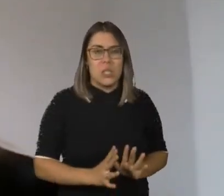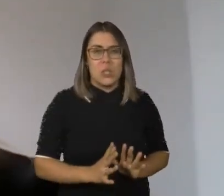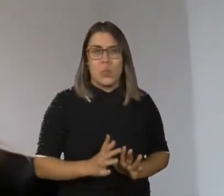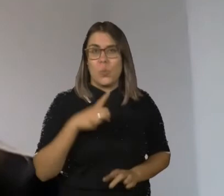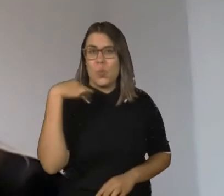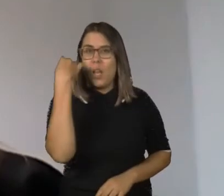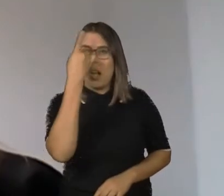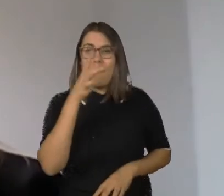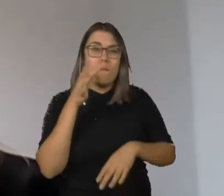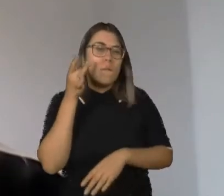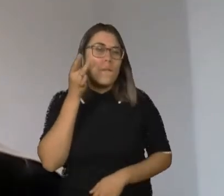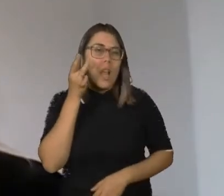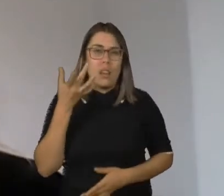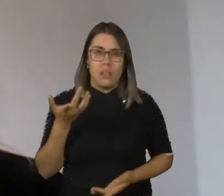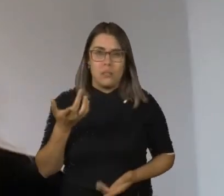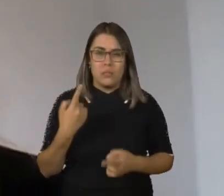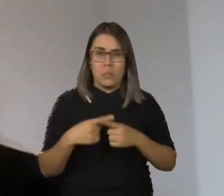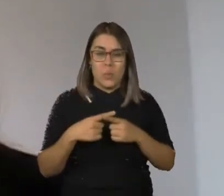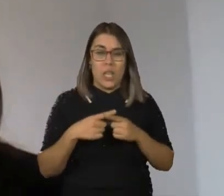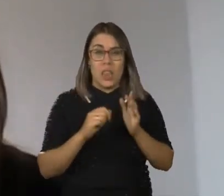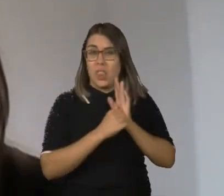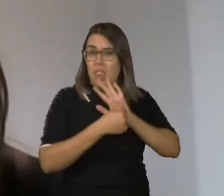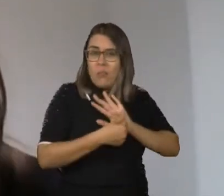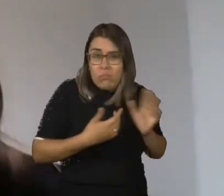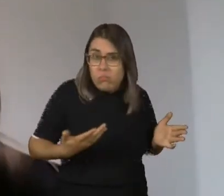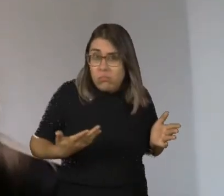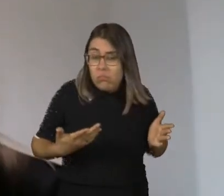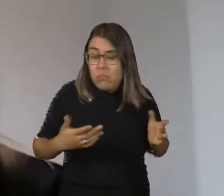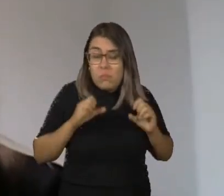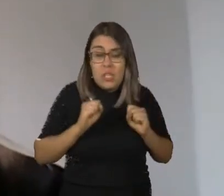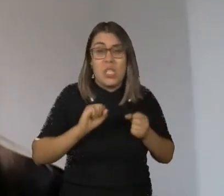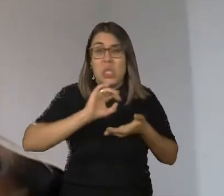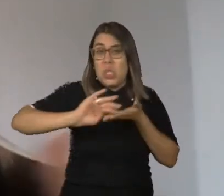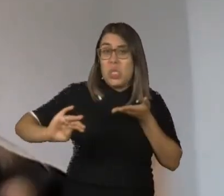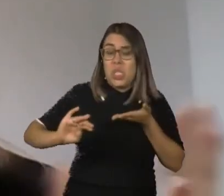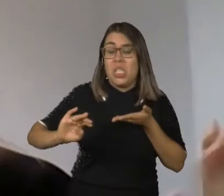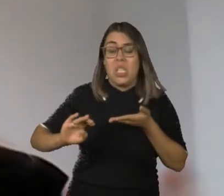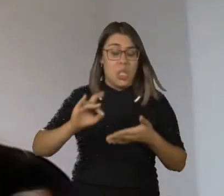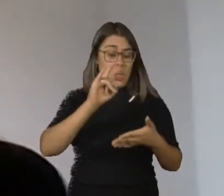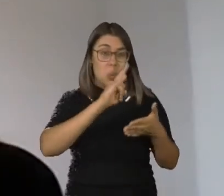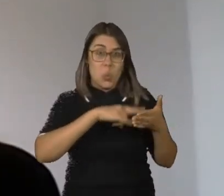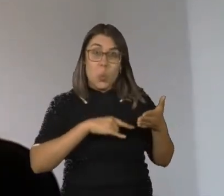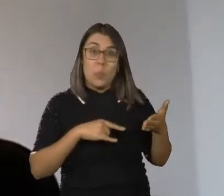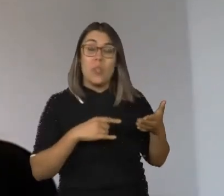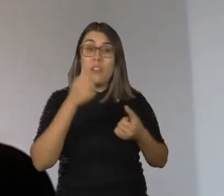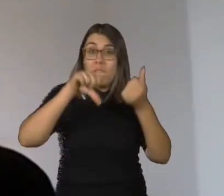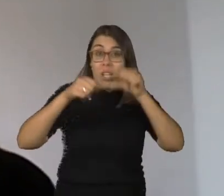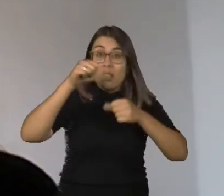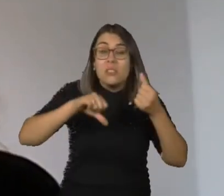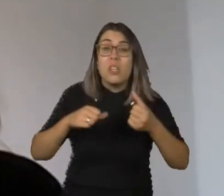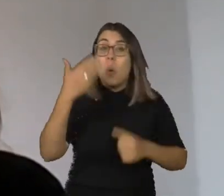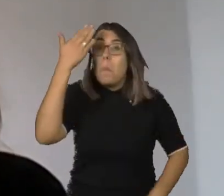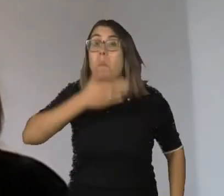genética da síndrome de Down e tirar dessa pessoa o direito de que outras coisas sejam avaliadas